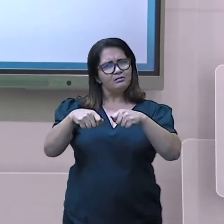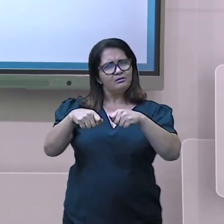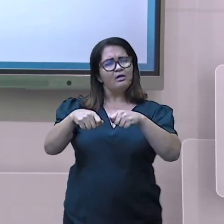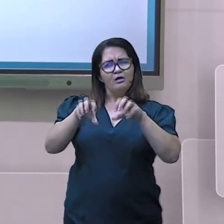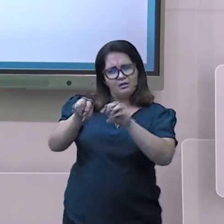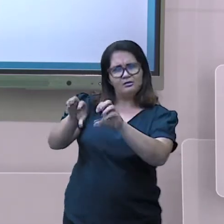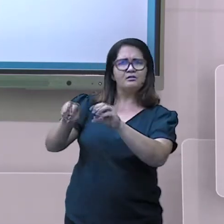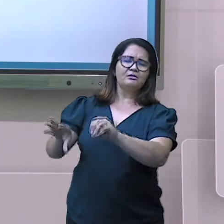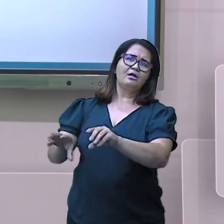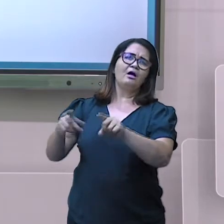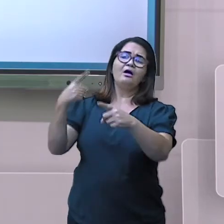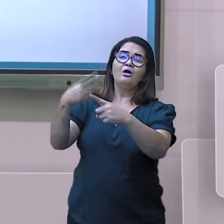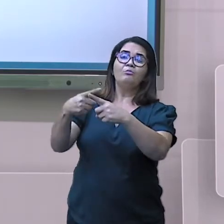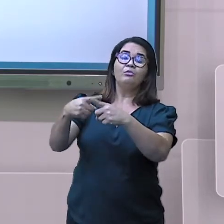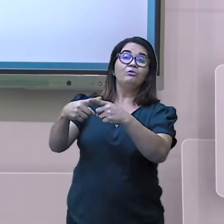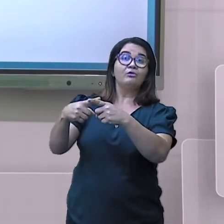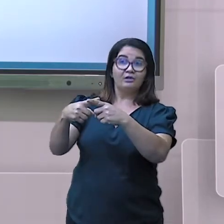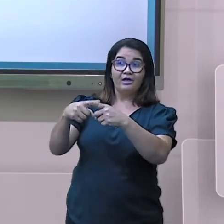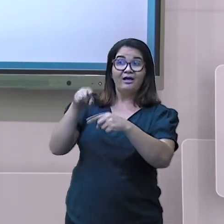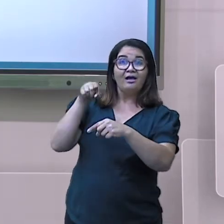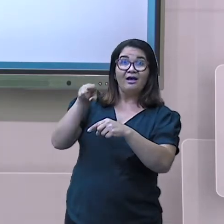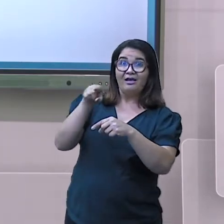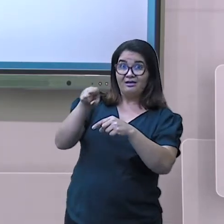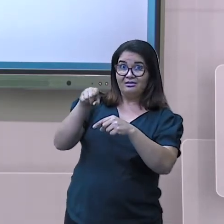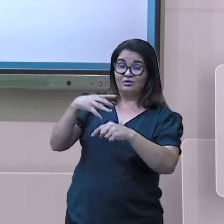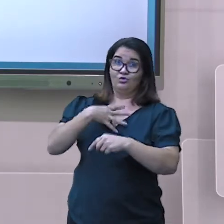são os exemplos dos pais.